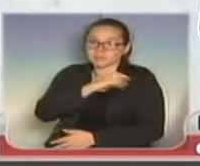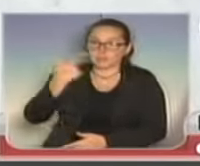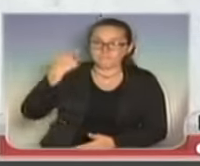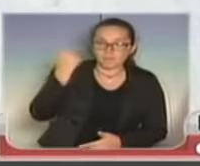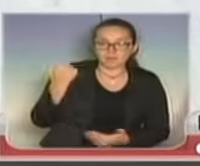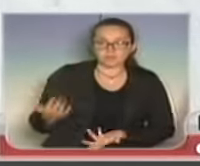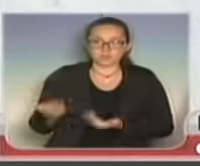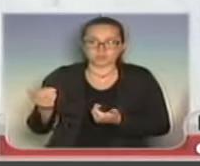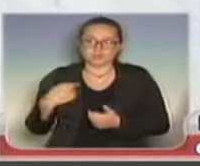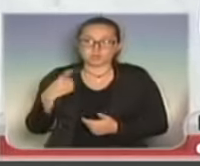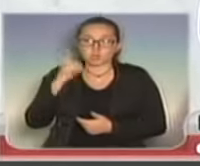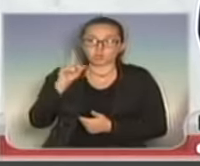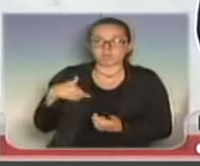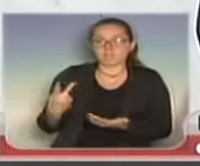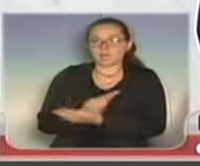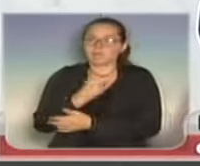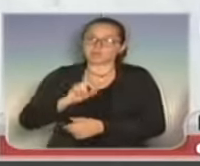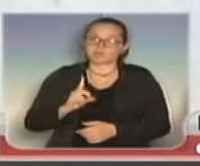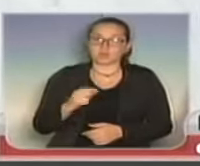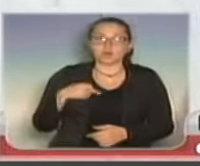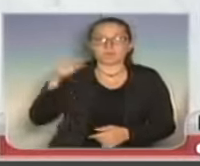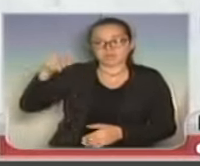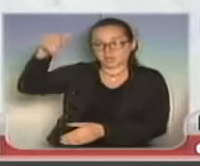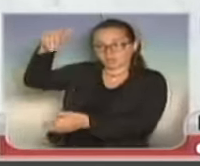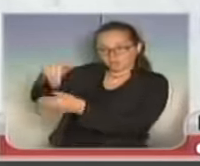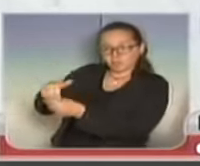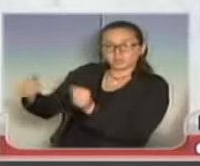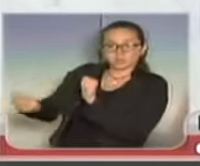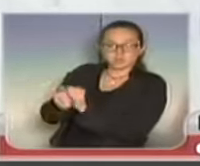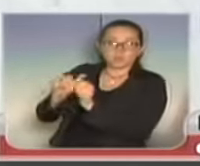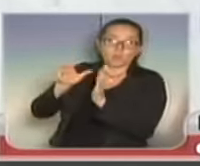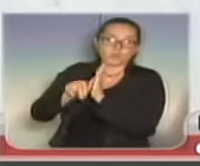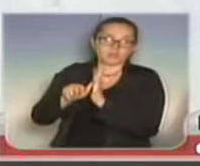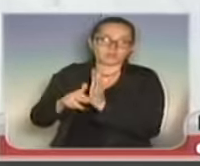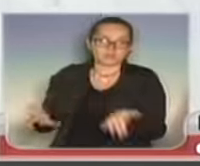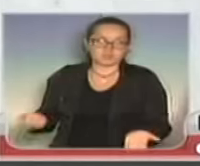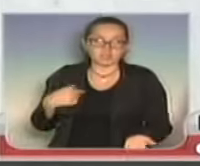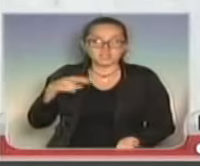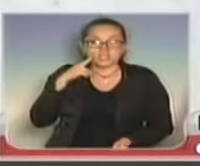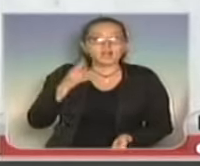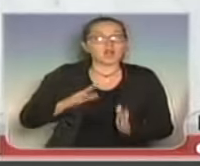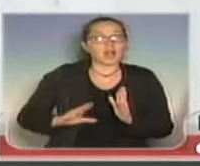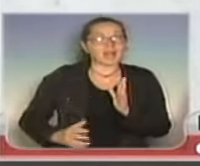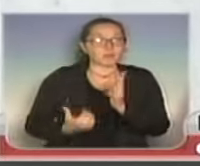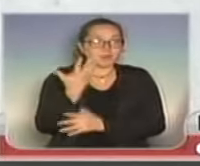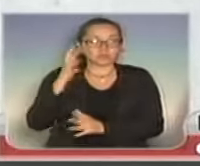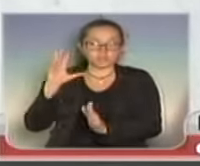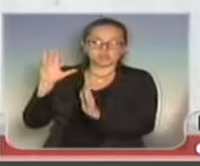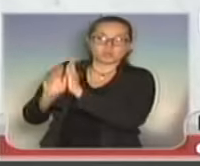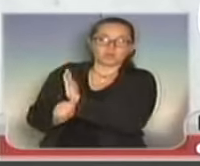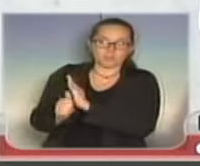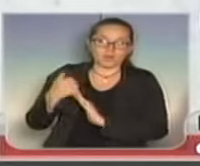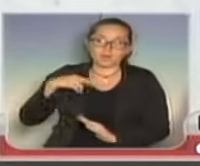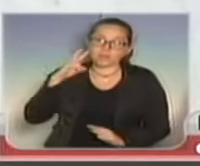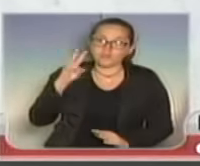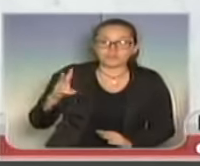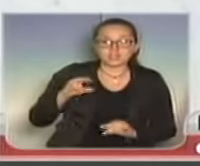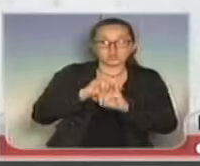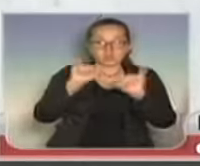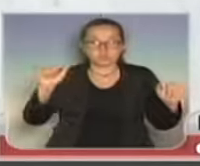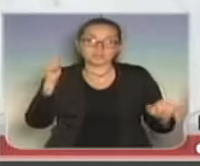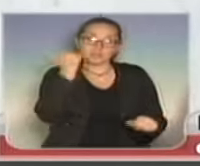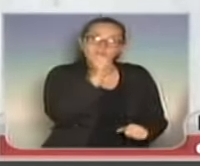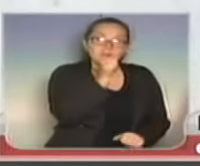não, mas, a princípio, o jovem estava dentro de um carro com bandidos e haviam acabado de praticar um roubo. Eu vi as notícias da mãe do menino no jornal,